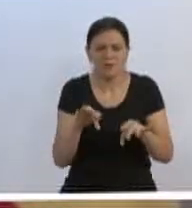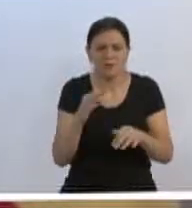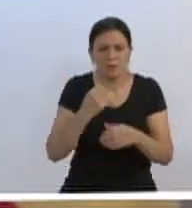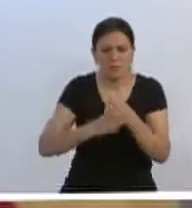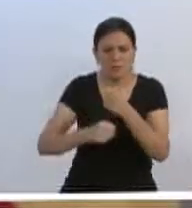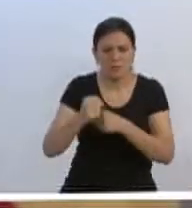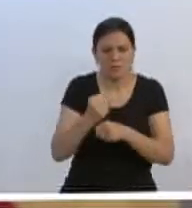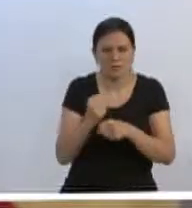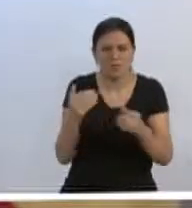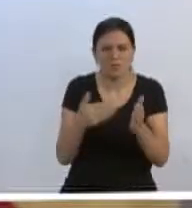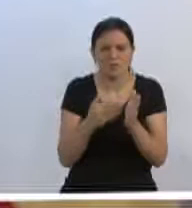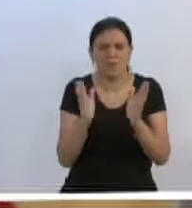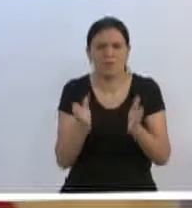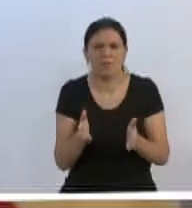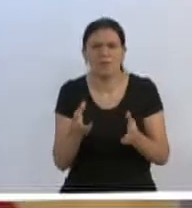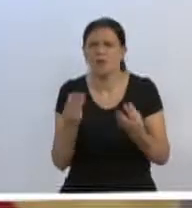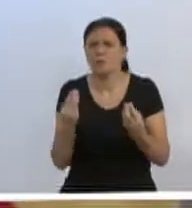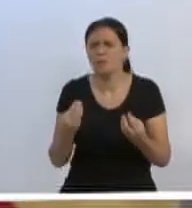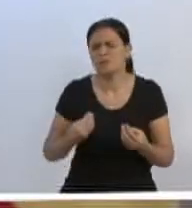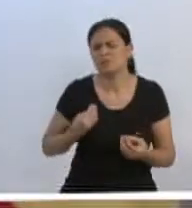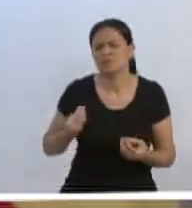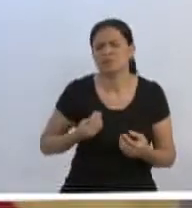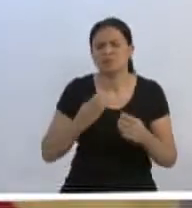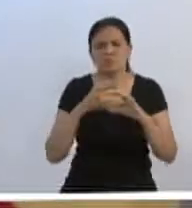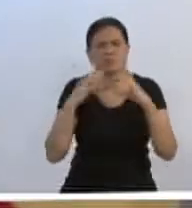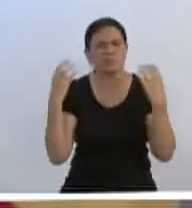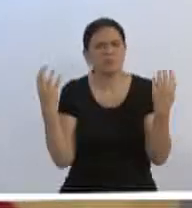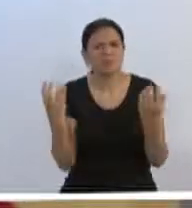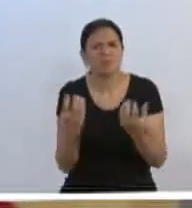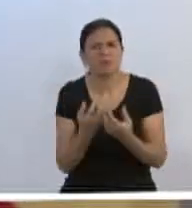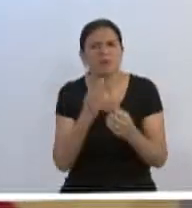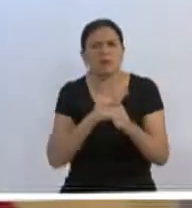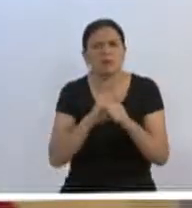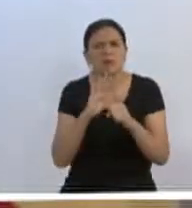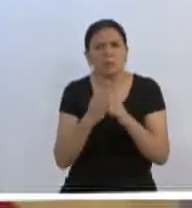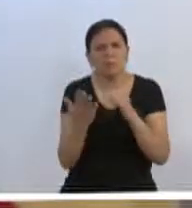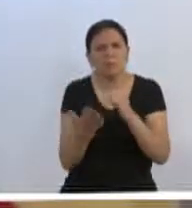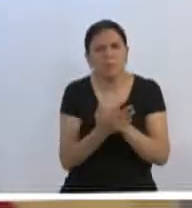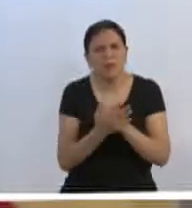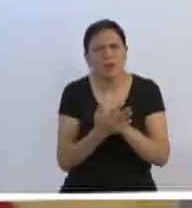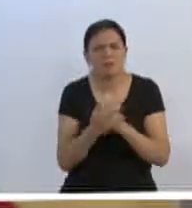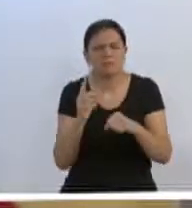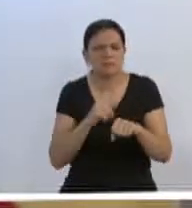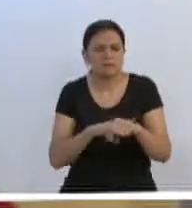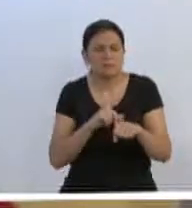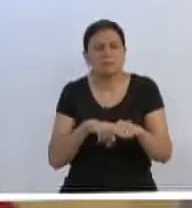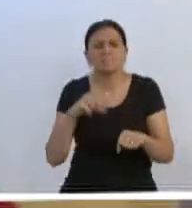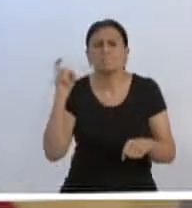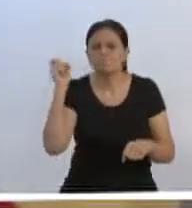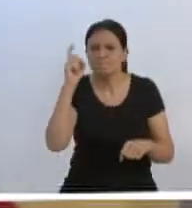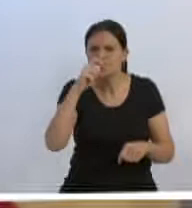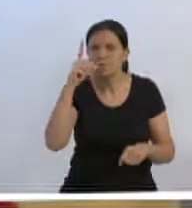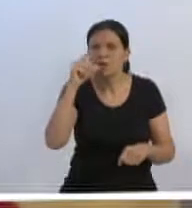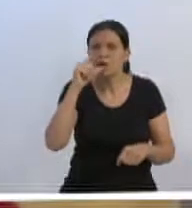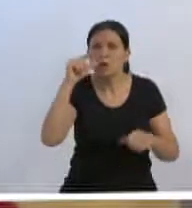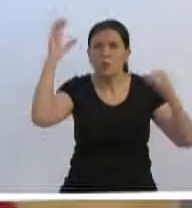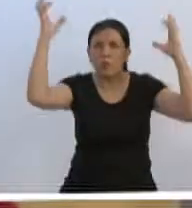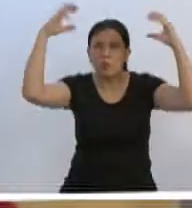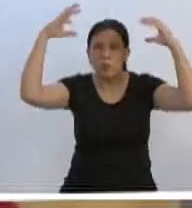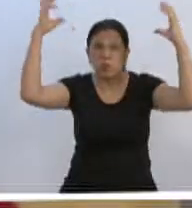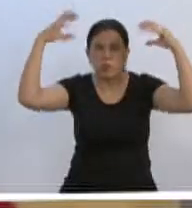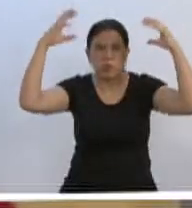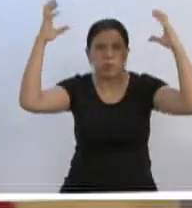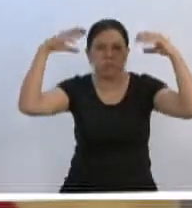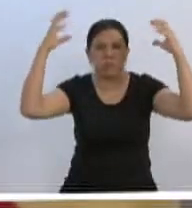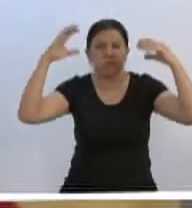estivemos muito presentes nas comunidades, nos bairros, ao lado do povo em diversos momentos difíceis, nos temporais, enxurradas, que prejudicaram